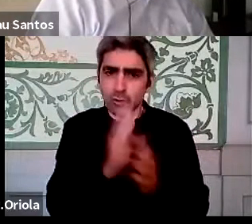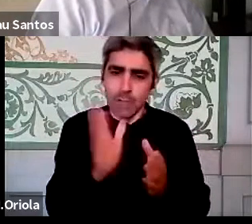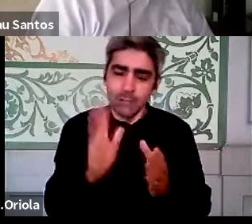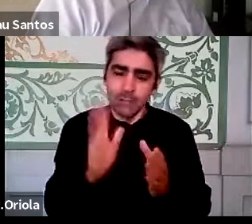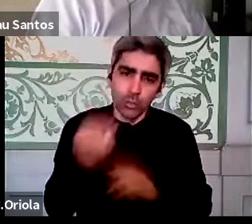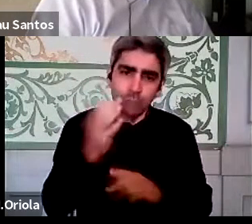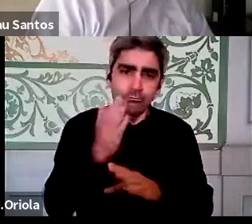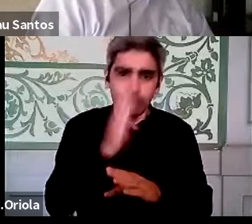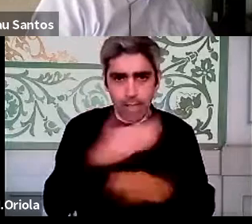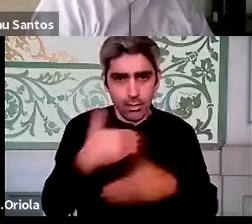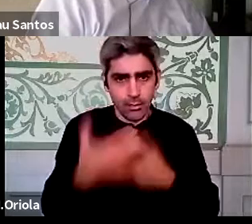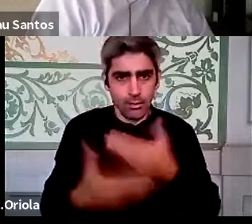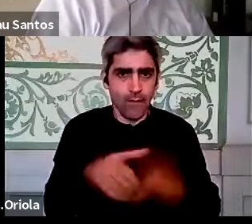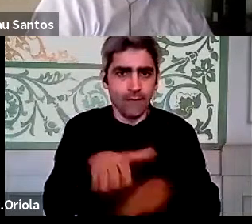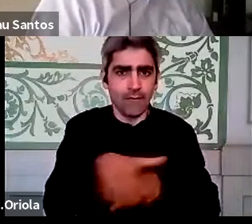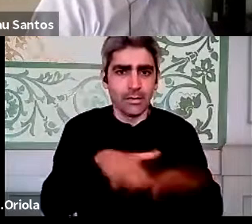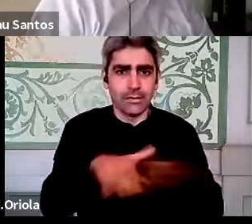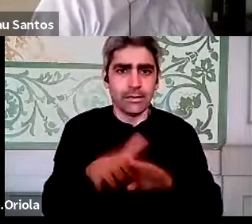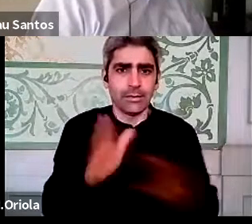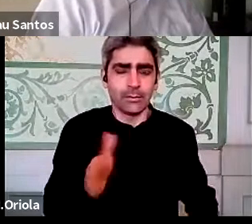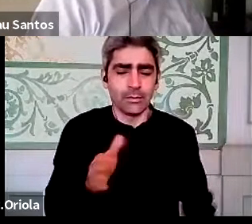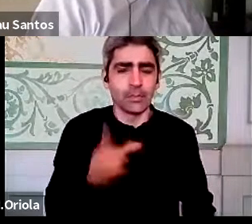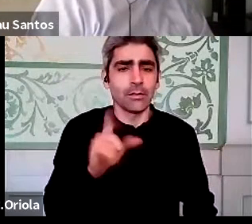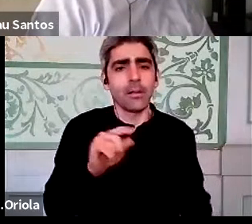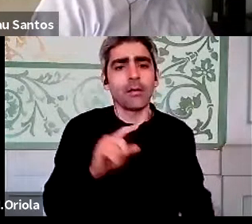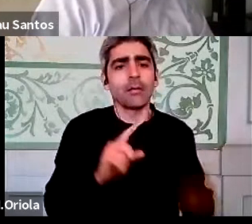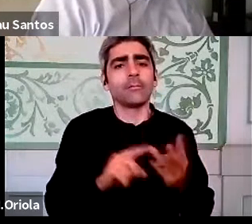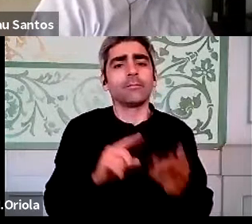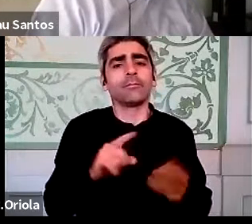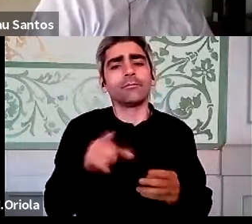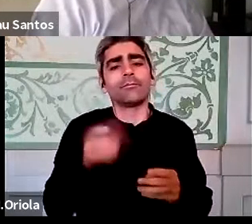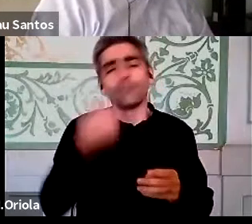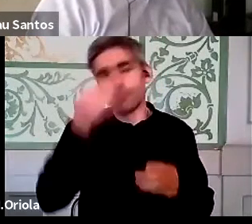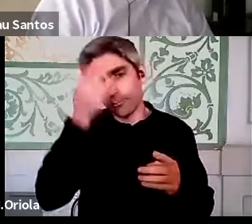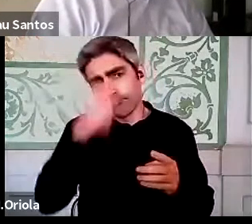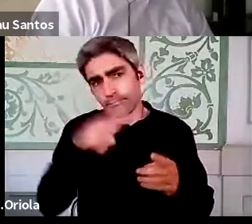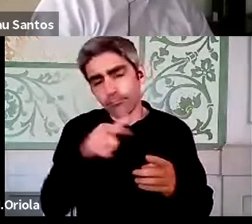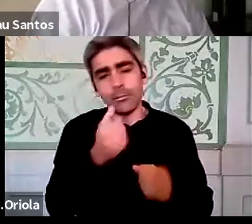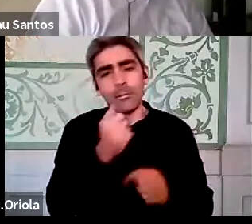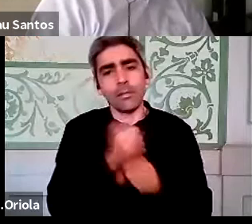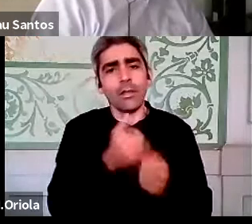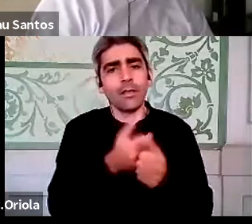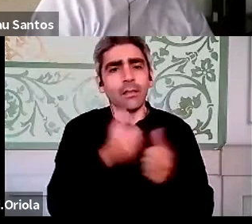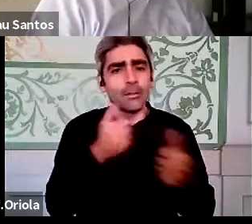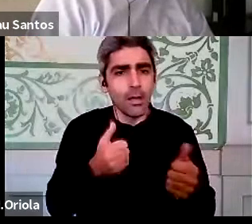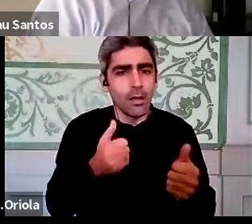E também relativamente ao escrutínio do teletrabalho e